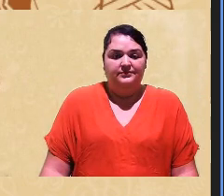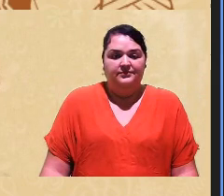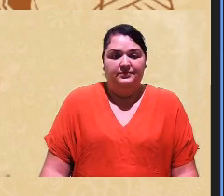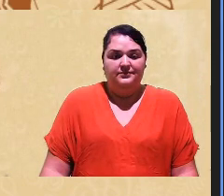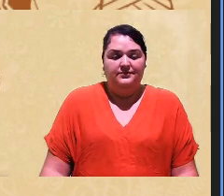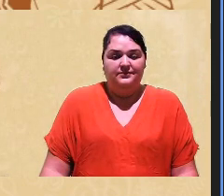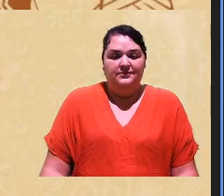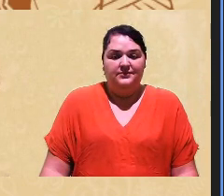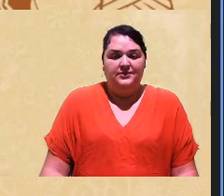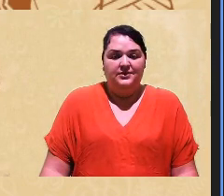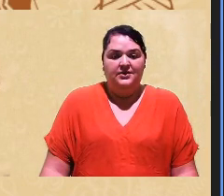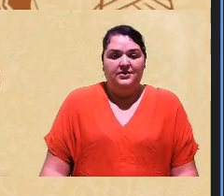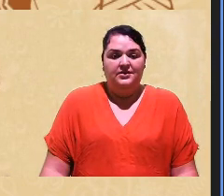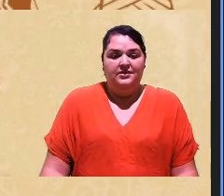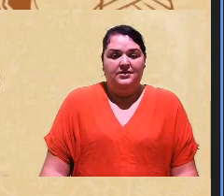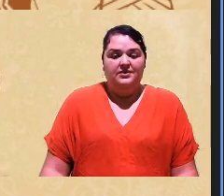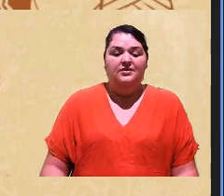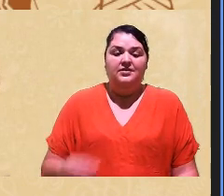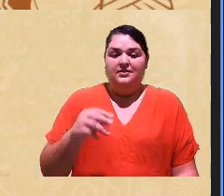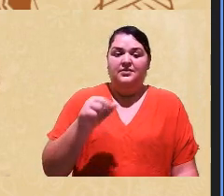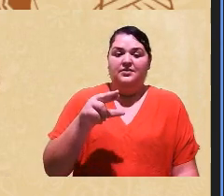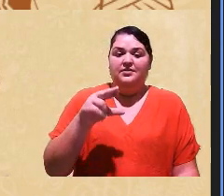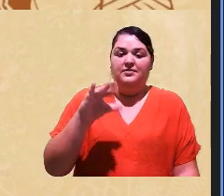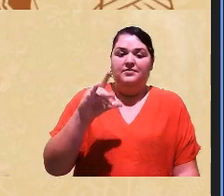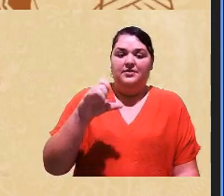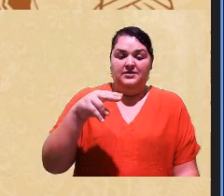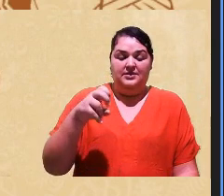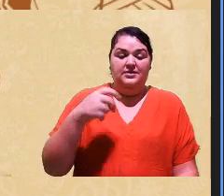Marcilene por favor eu vou aproveitar e ler aqui